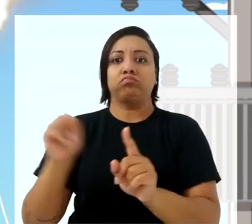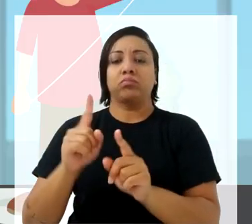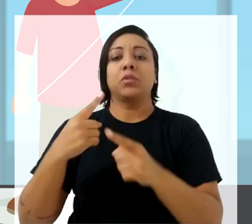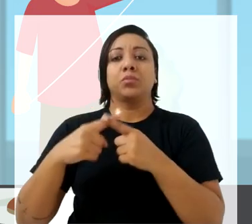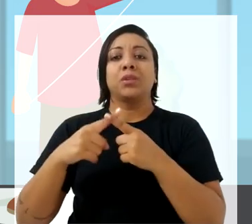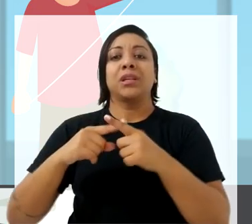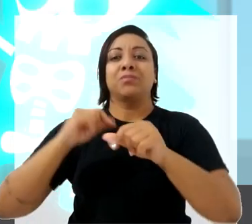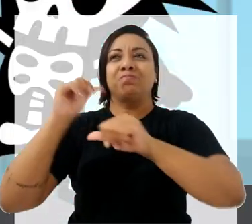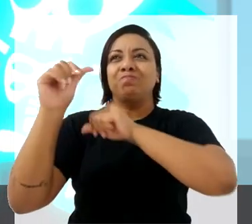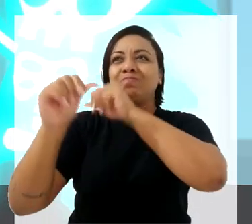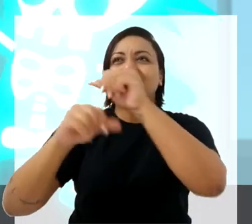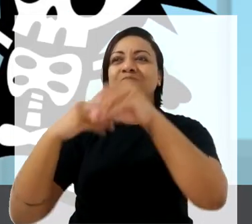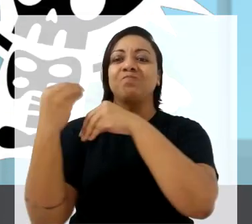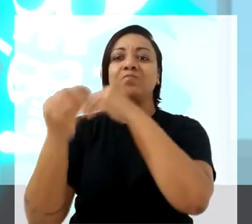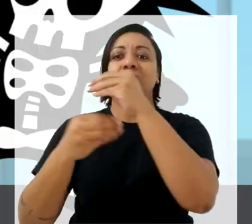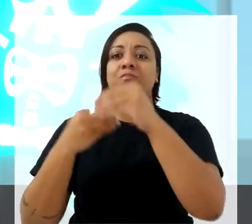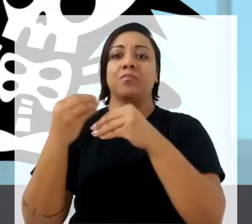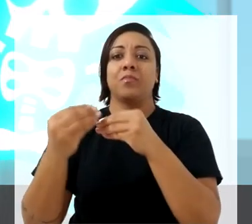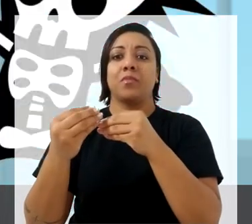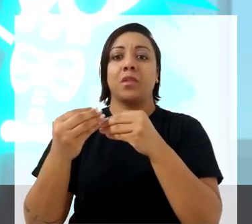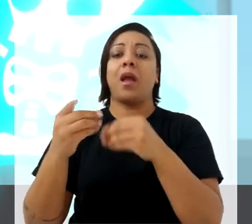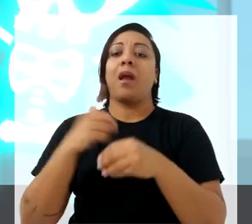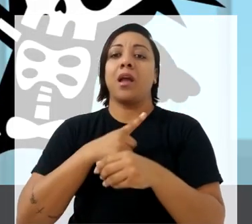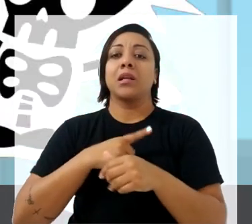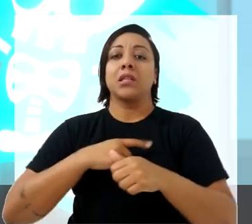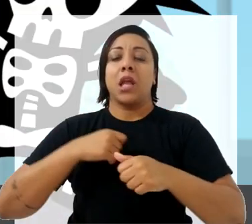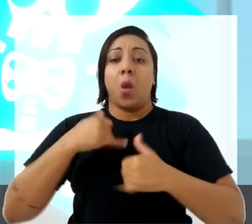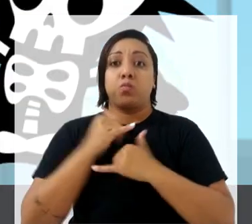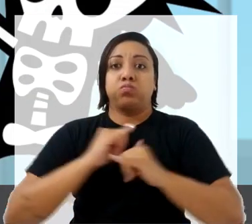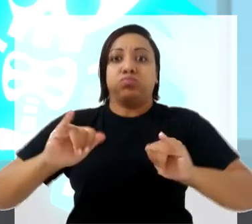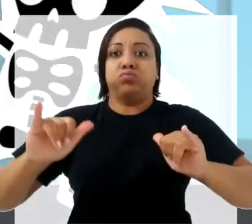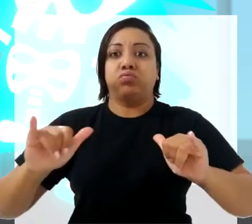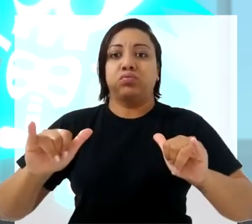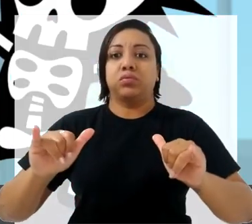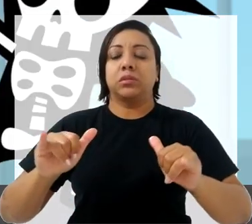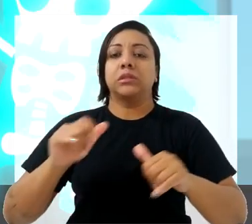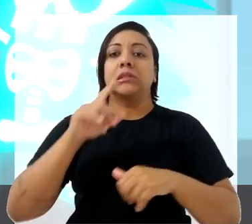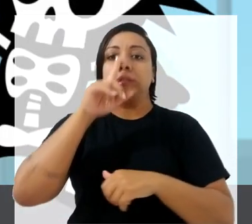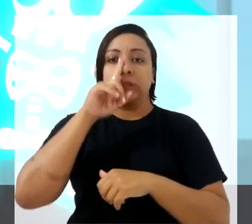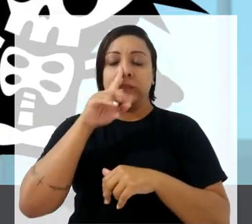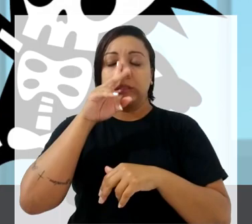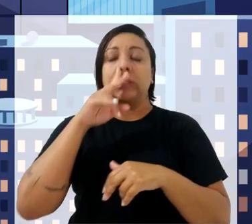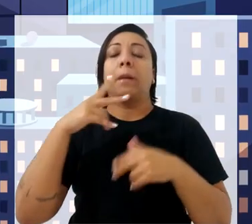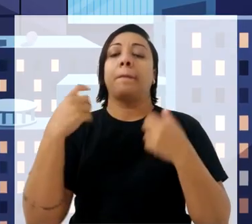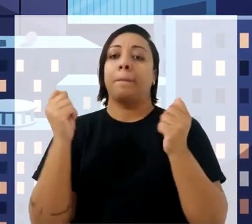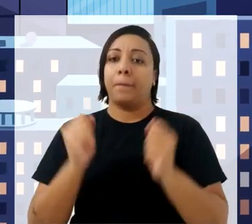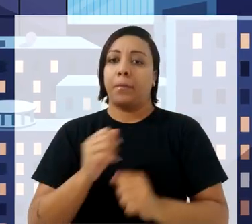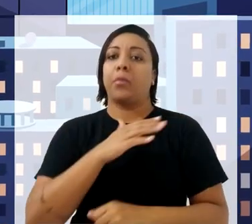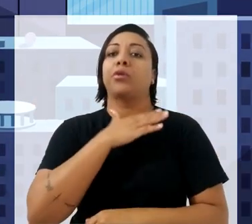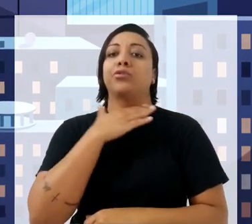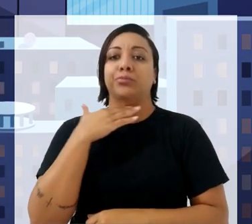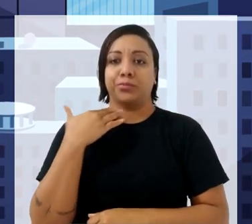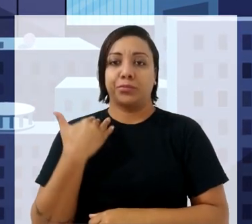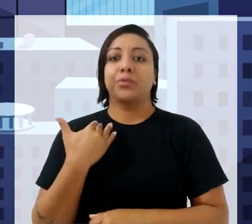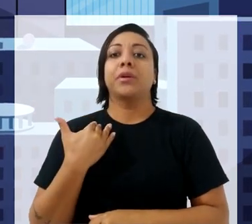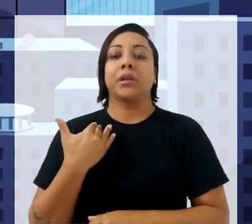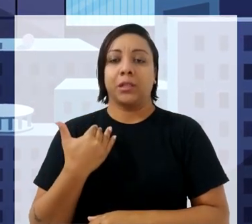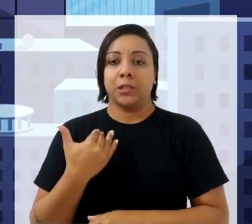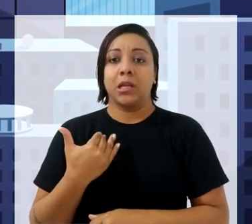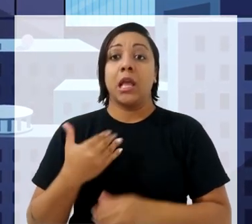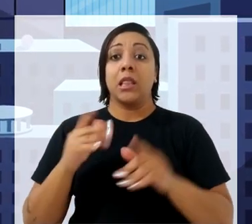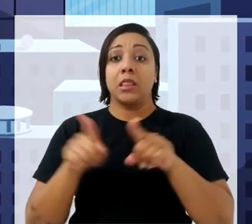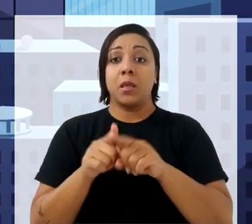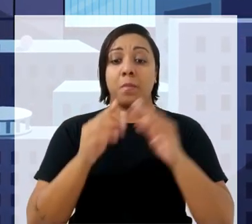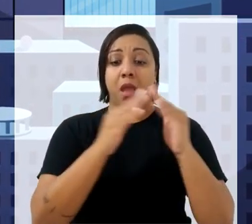o fios pode se enroscar e, dependendo como for, provocar uma forte descarga elétrica. Podendo ser fatal e também deixar dezenas de